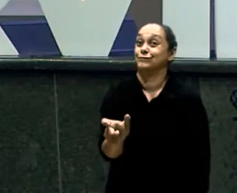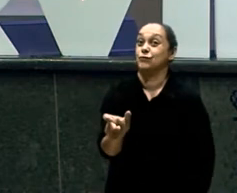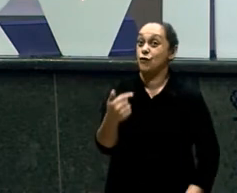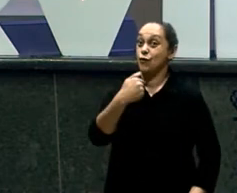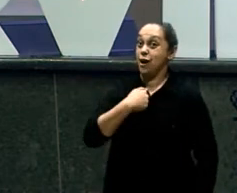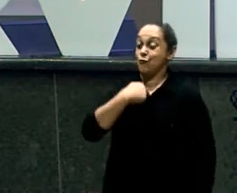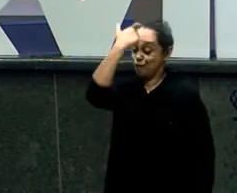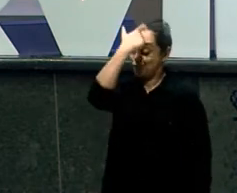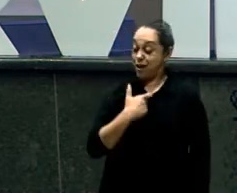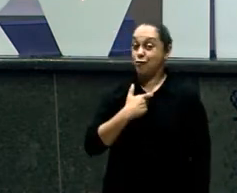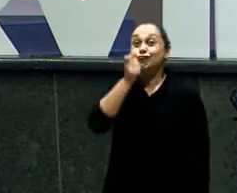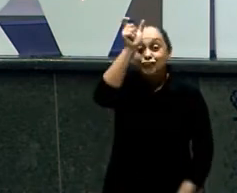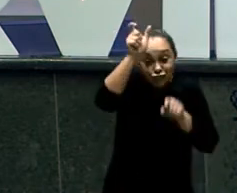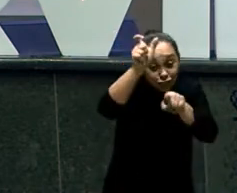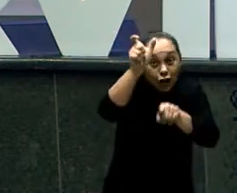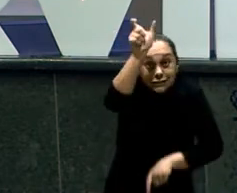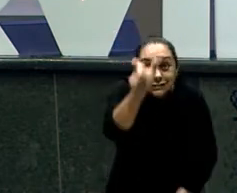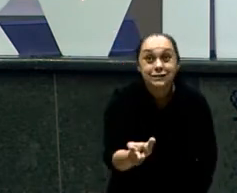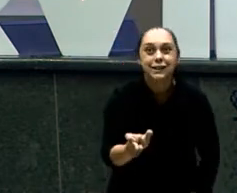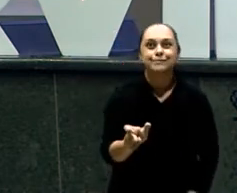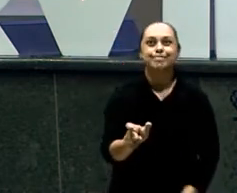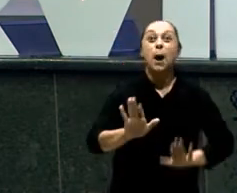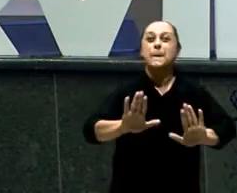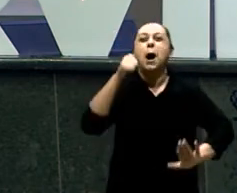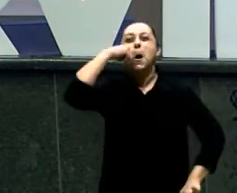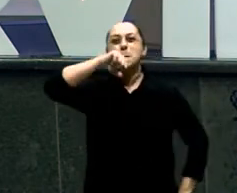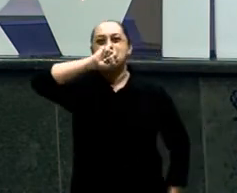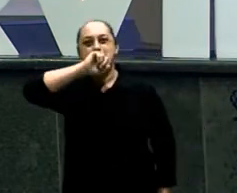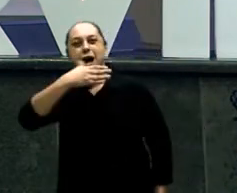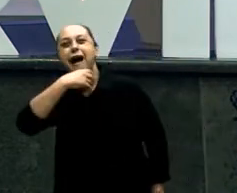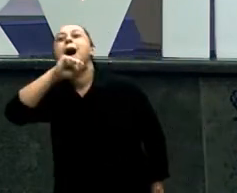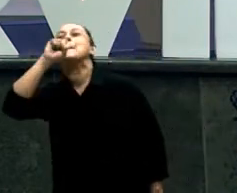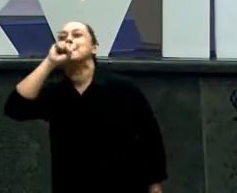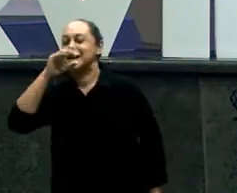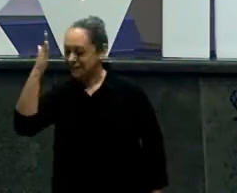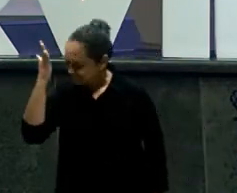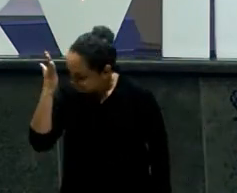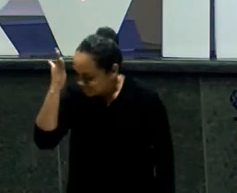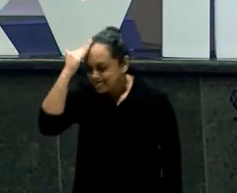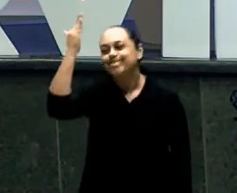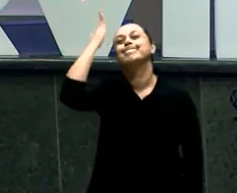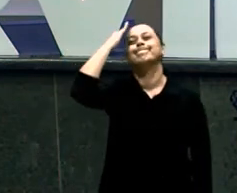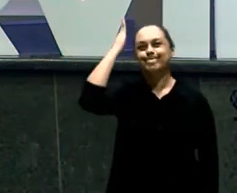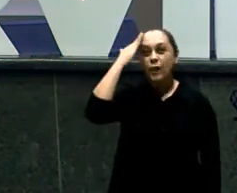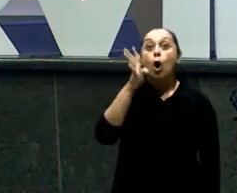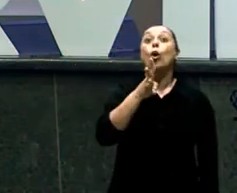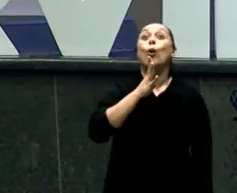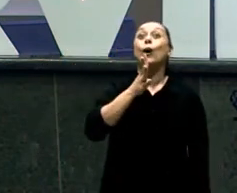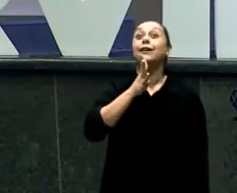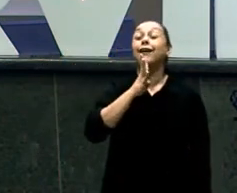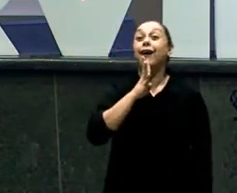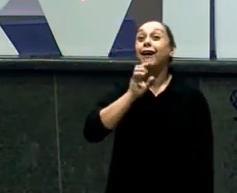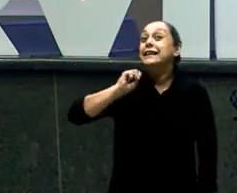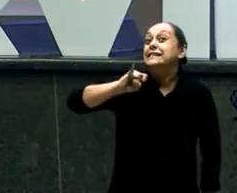Estiver doente Ele vai passar A noite em claro Cuidando de você Oh Aleluia